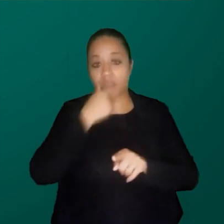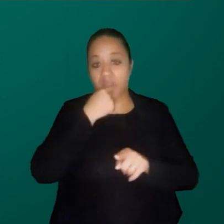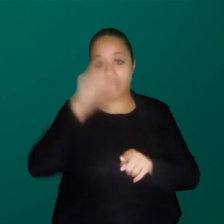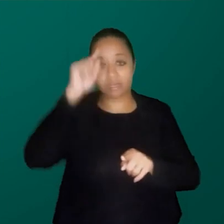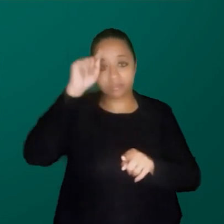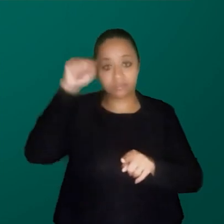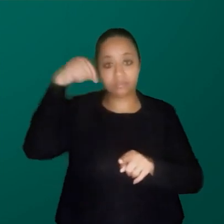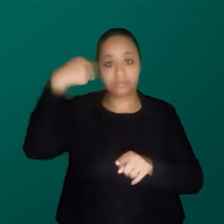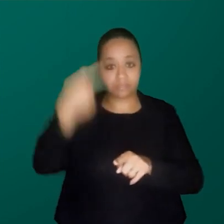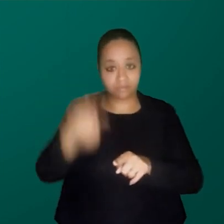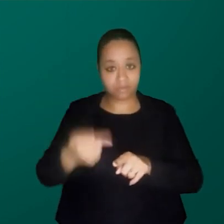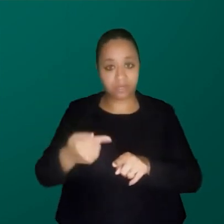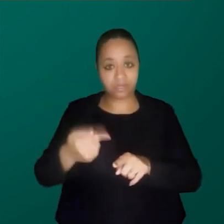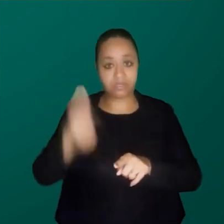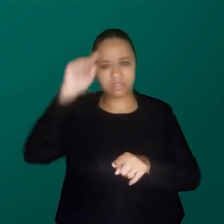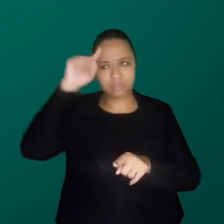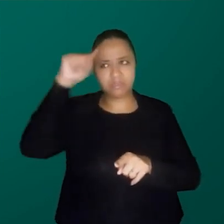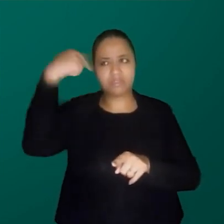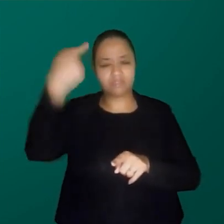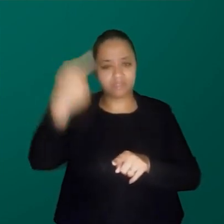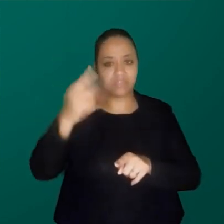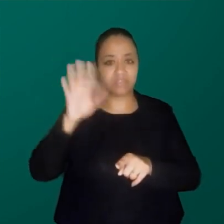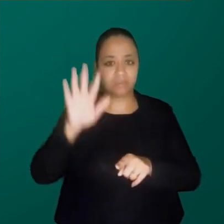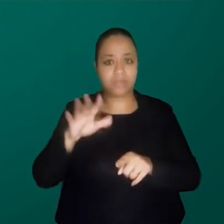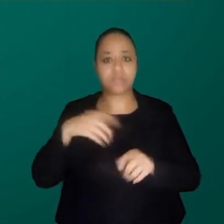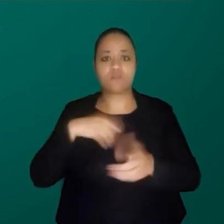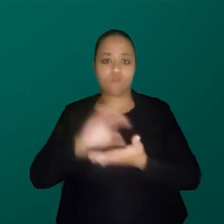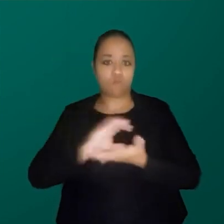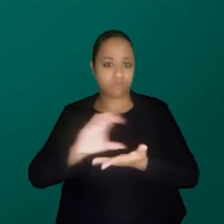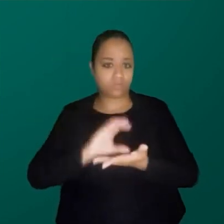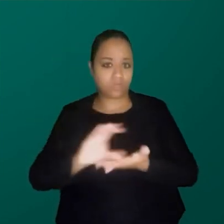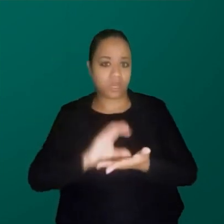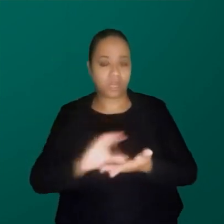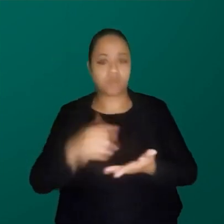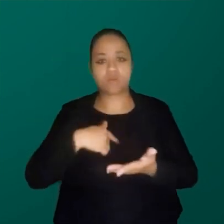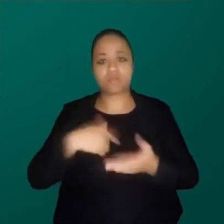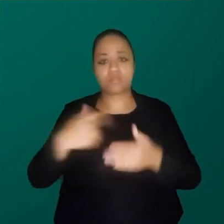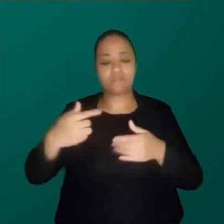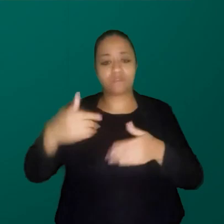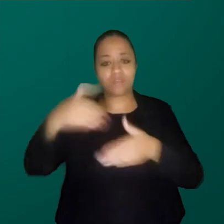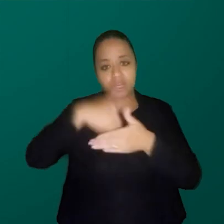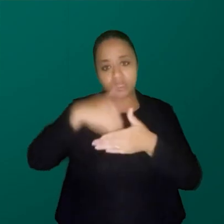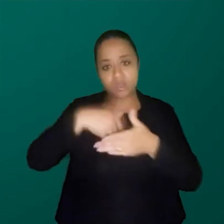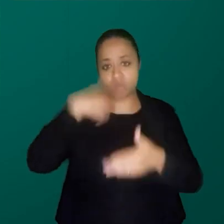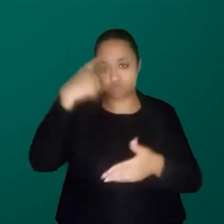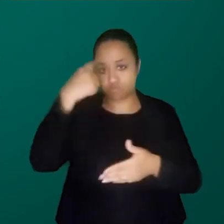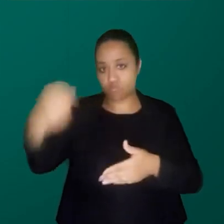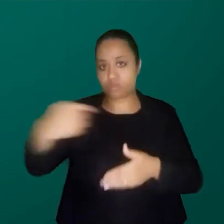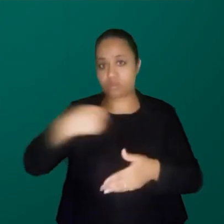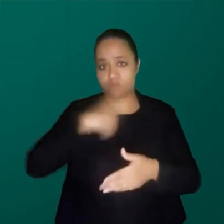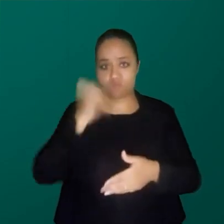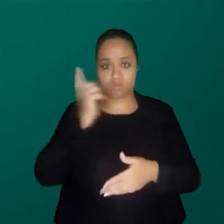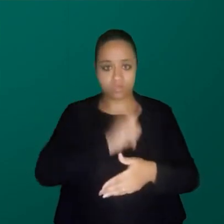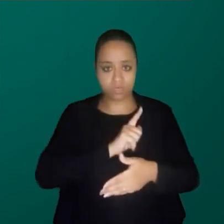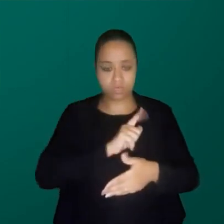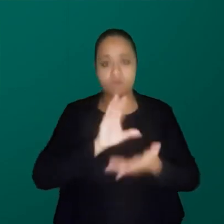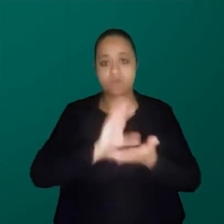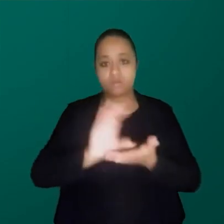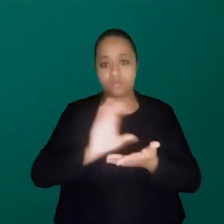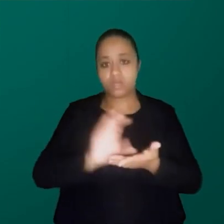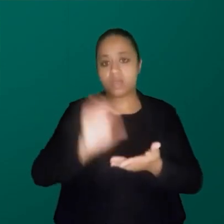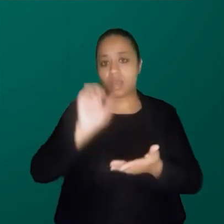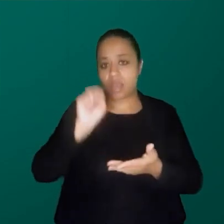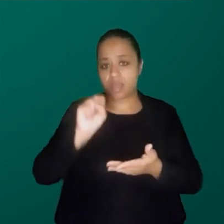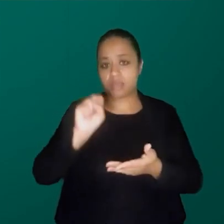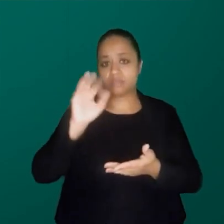que vem, a partir da semana que vem, faço parte do conselho, porque teve eleição, eu fui eleita para o conselho da SBF, tomo posse